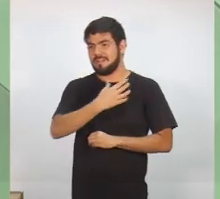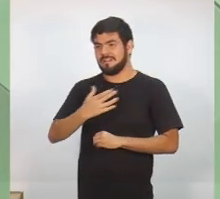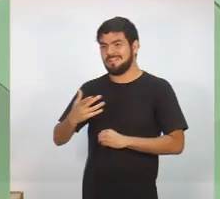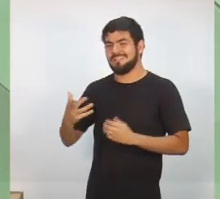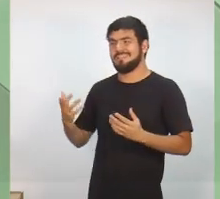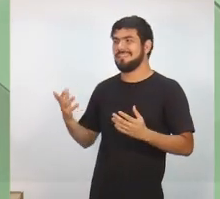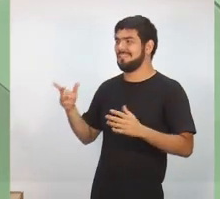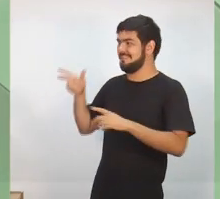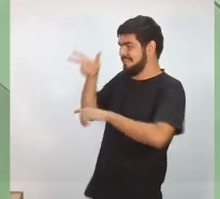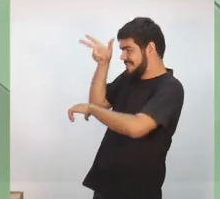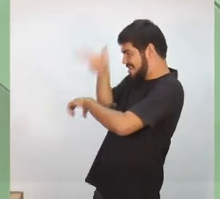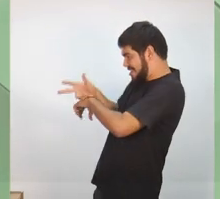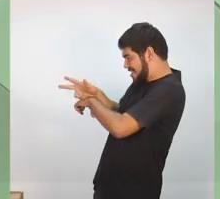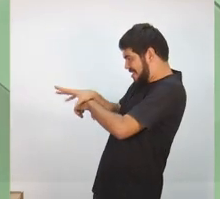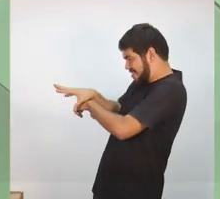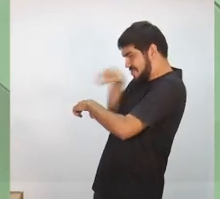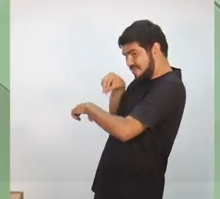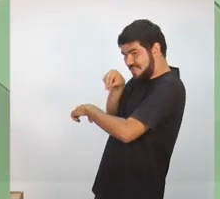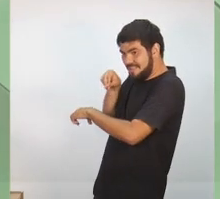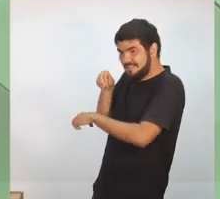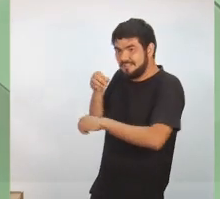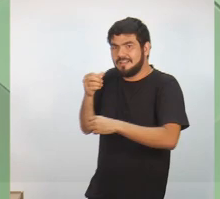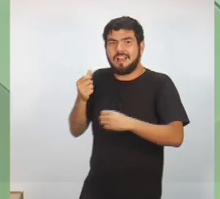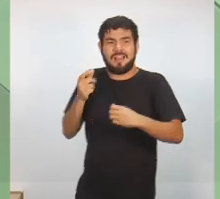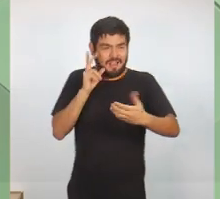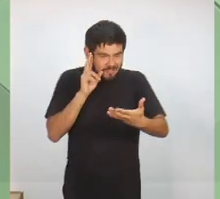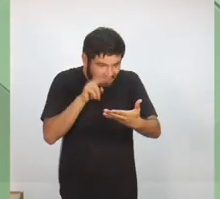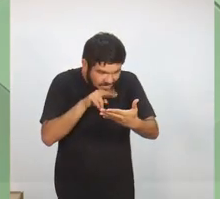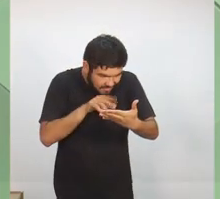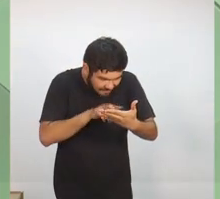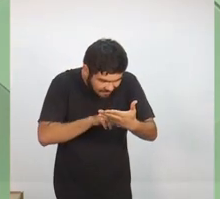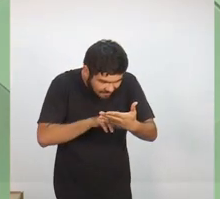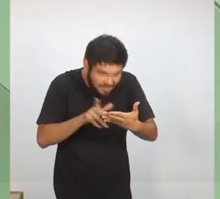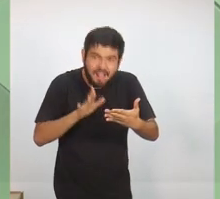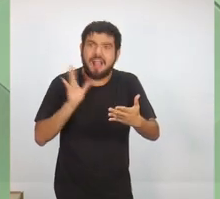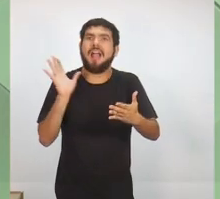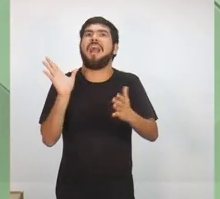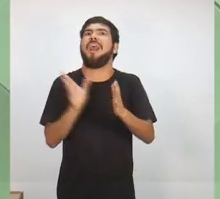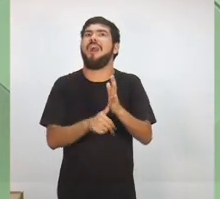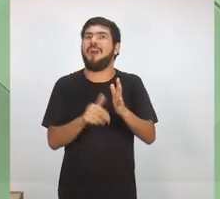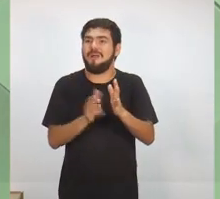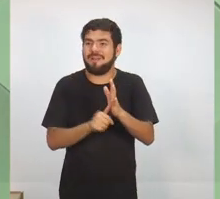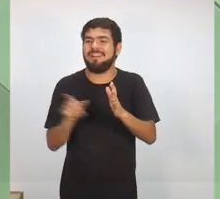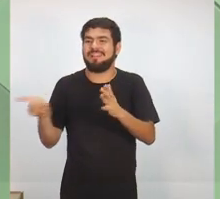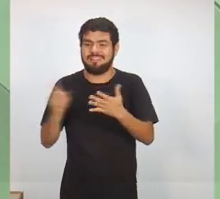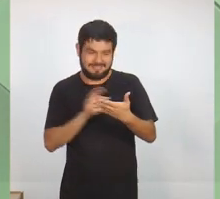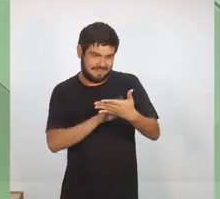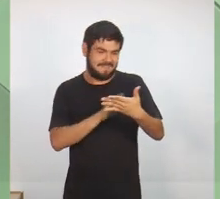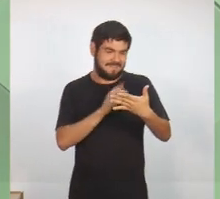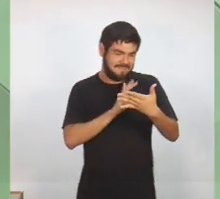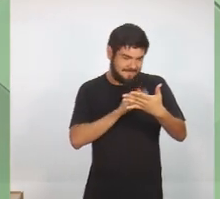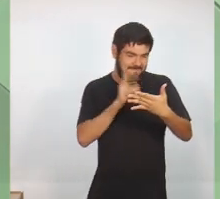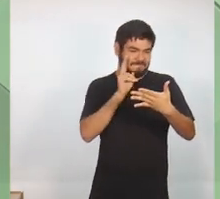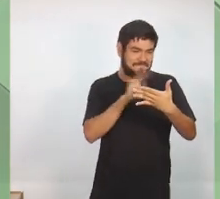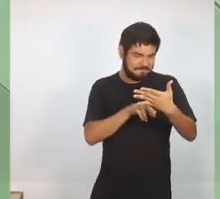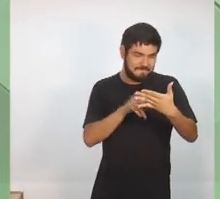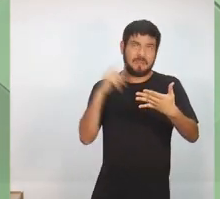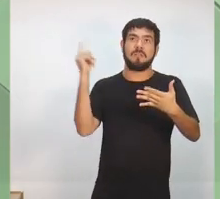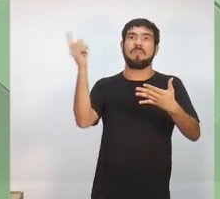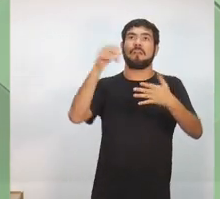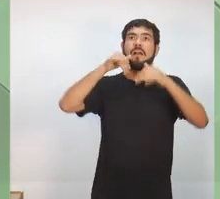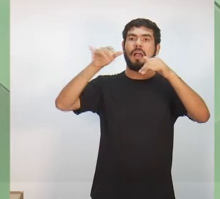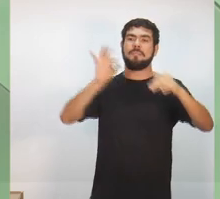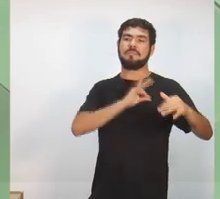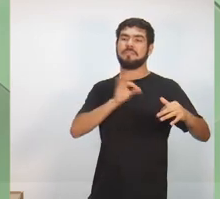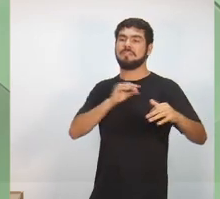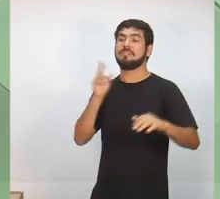coloca lá que um veículo foi roubado, no momento em que esse veículo passa por algum desses acessos, ele emite um alerta e a